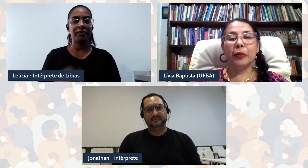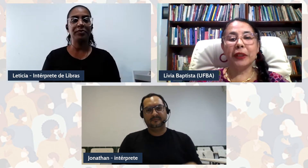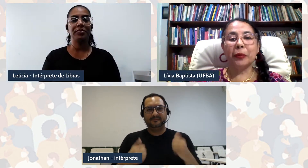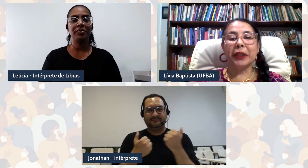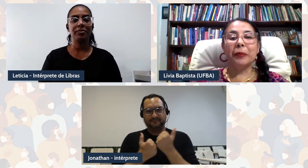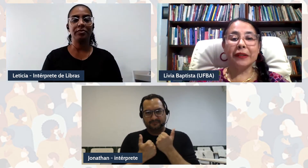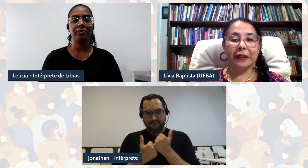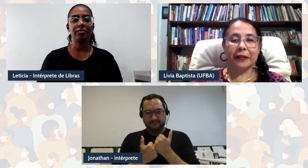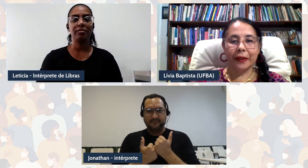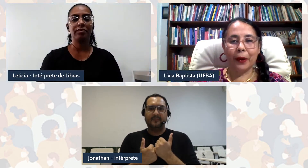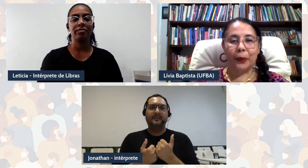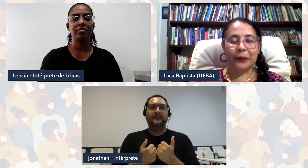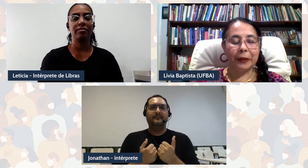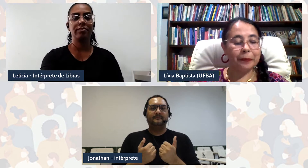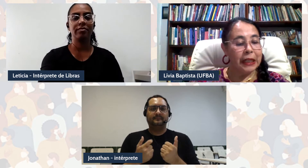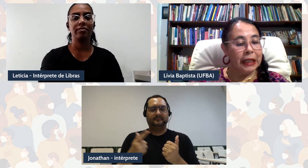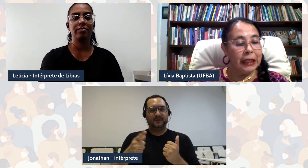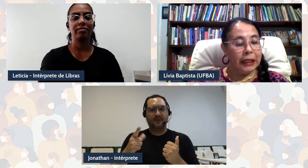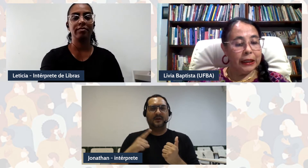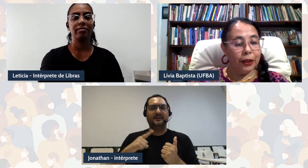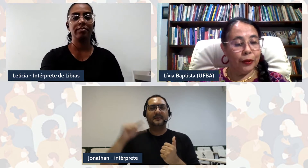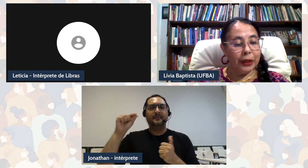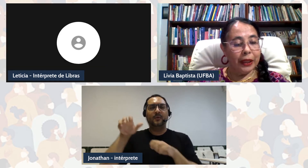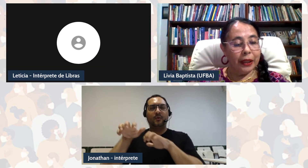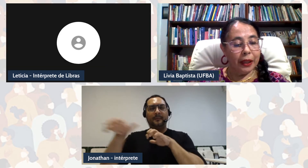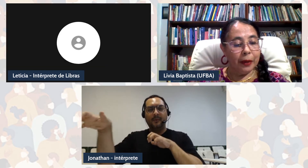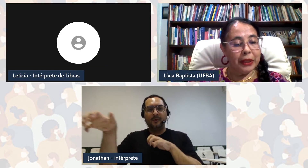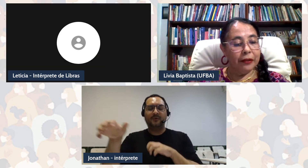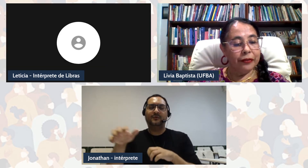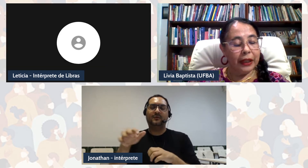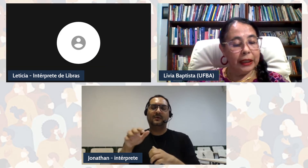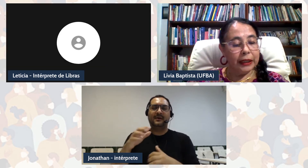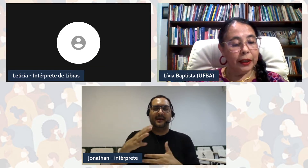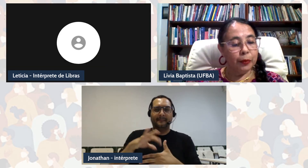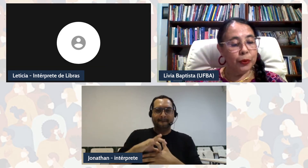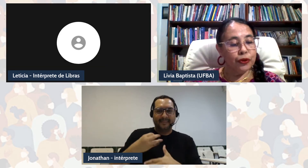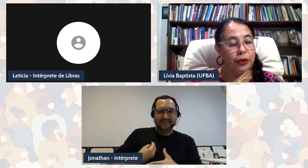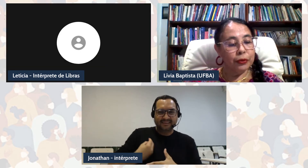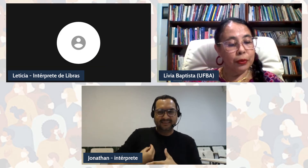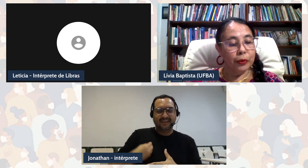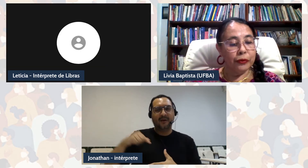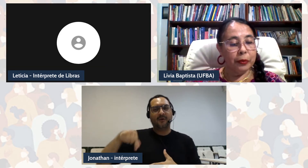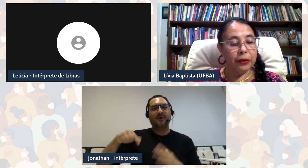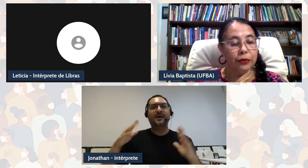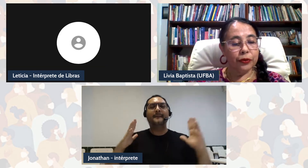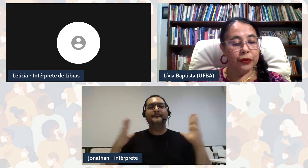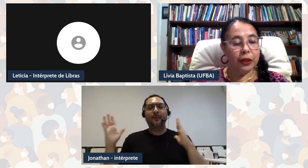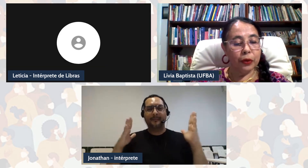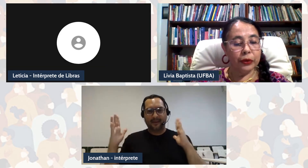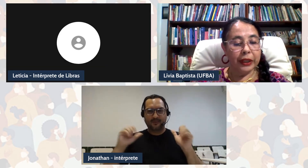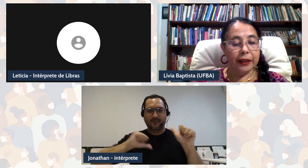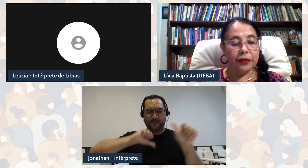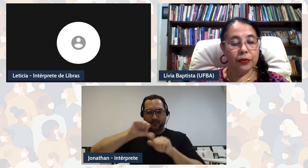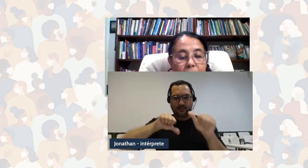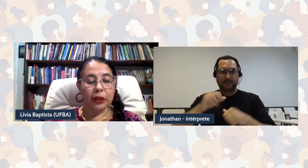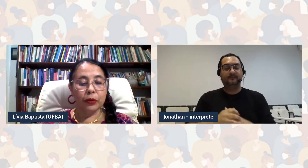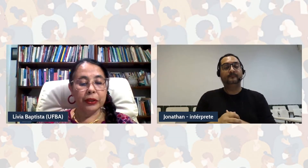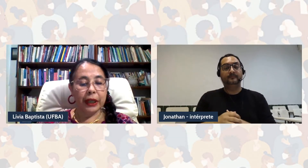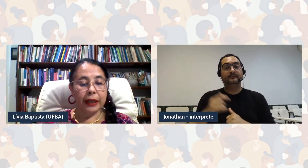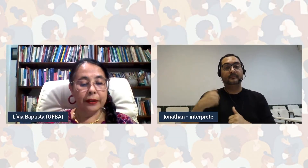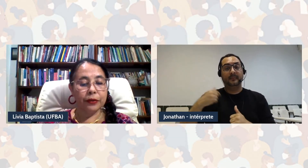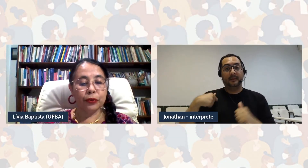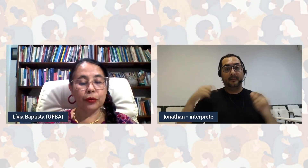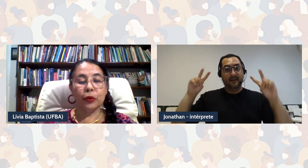entre híbrida e presencial, né. Então, a minha fala tem por título Movimentos Decoloniais